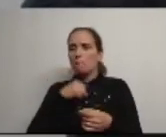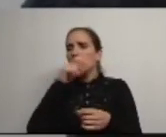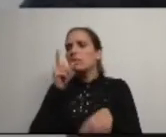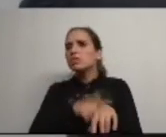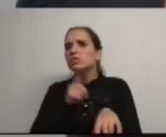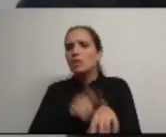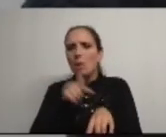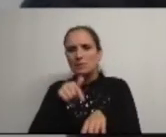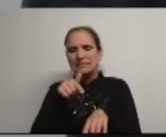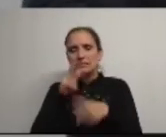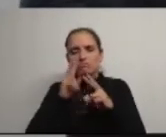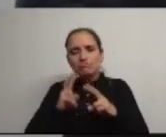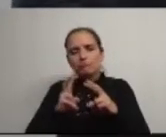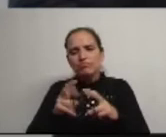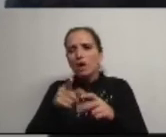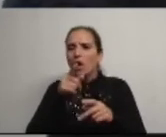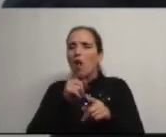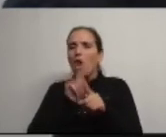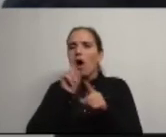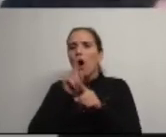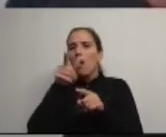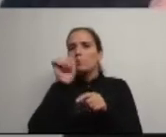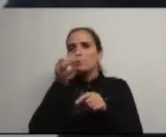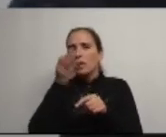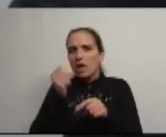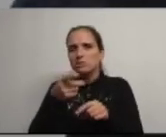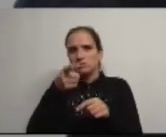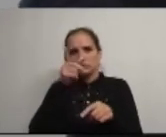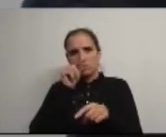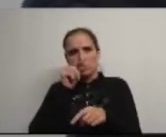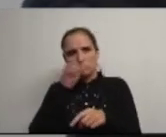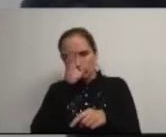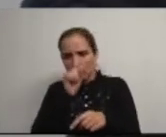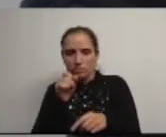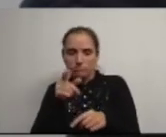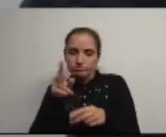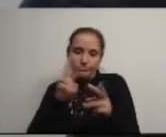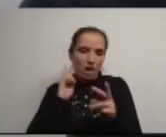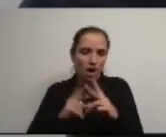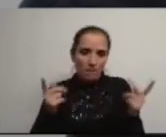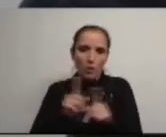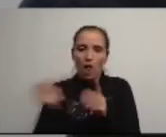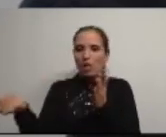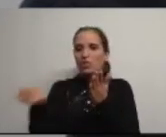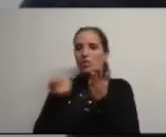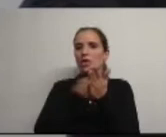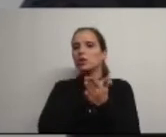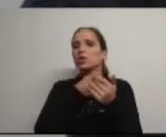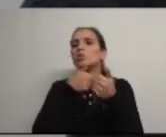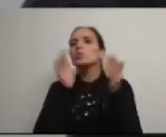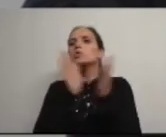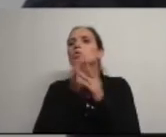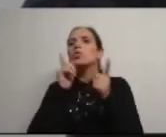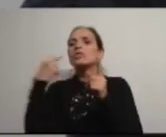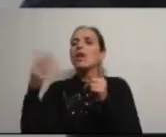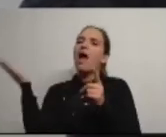interpretar esta recorrente tendência não só do Partido Socialista e também do Executivo de passar uma borracha sobre tudo que existia em Águeda